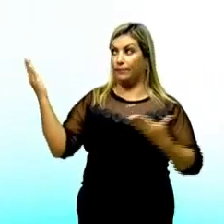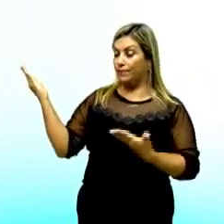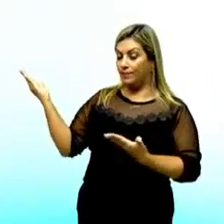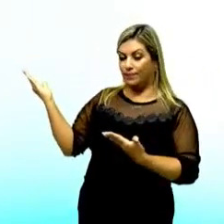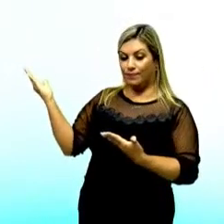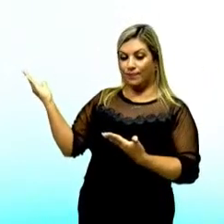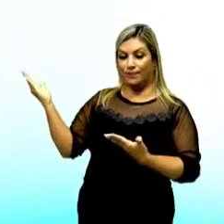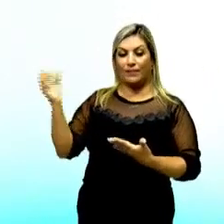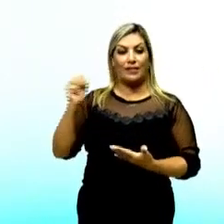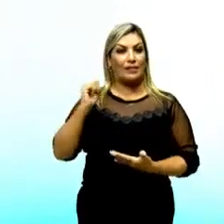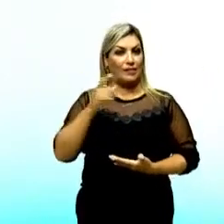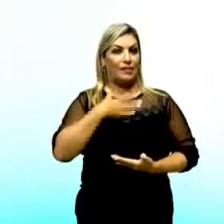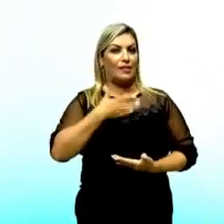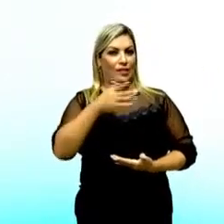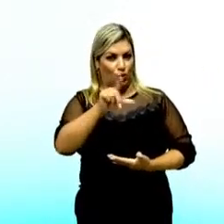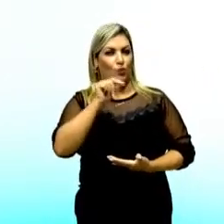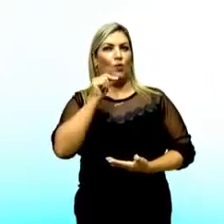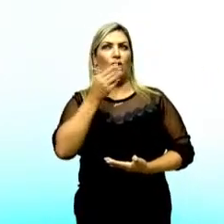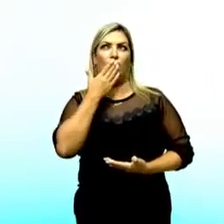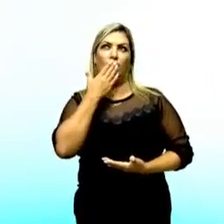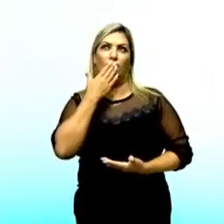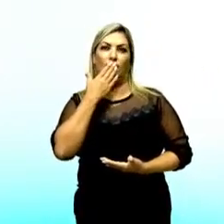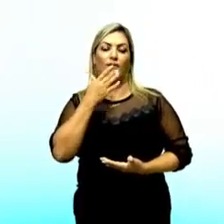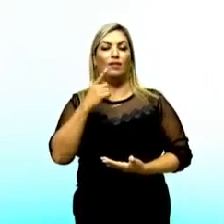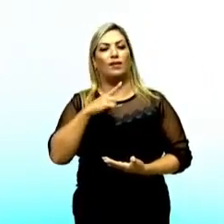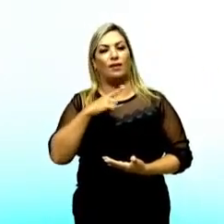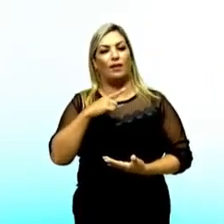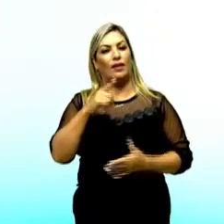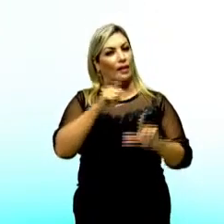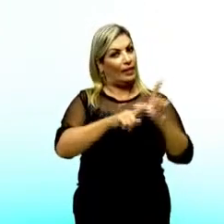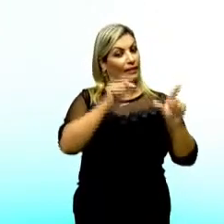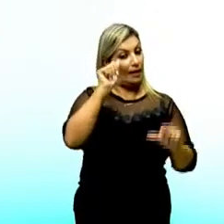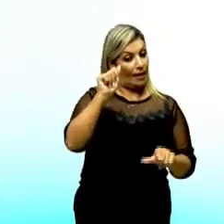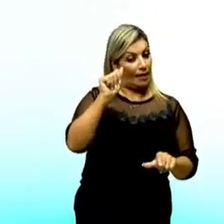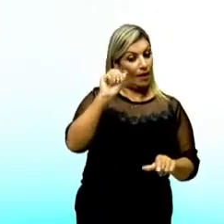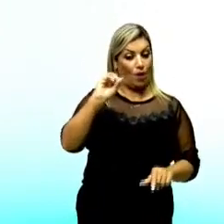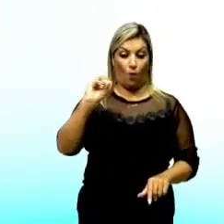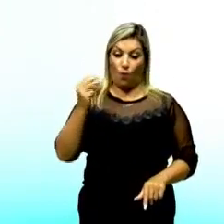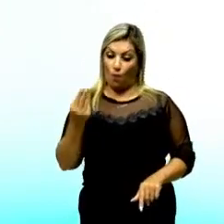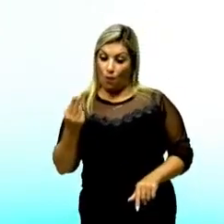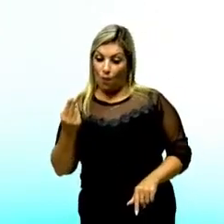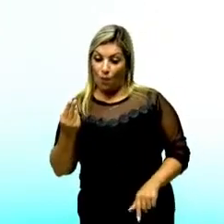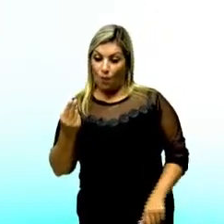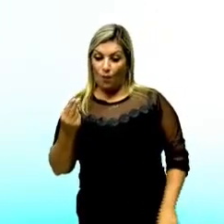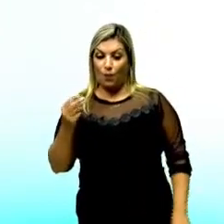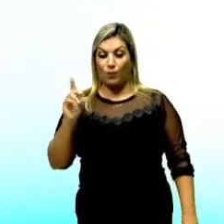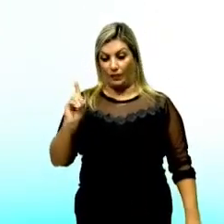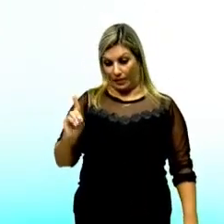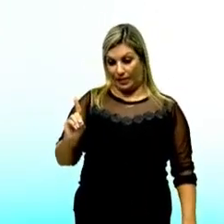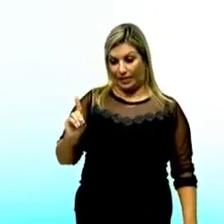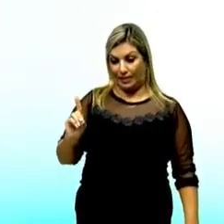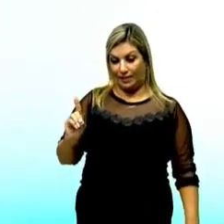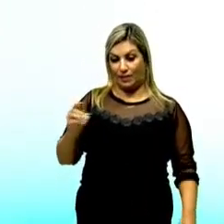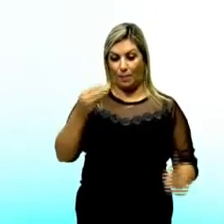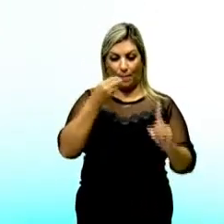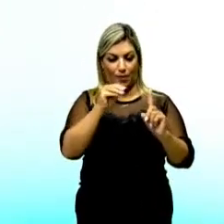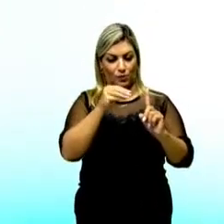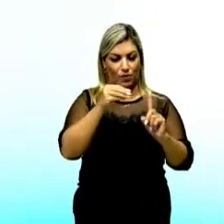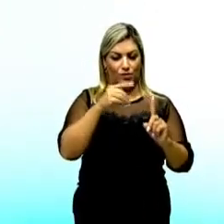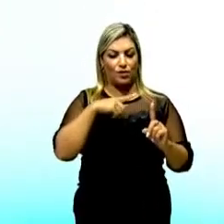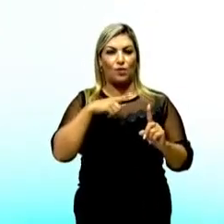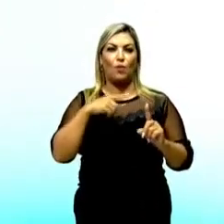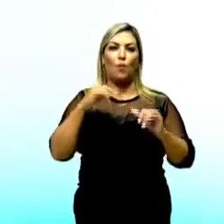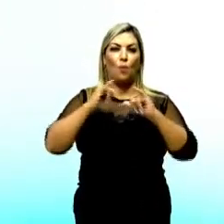tivesse optado pela questão, pela letra A ou a letra D, nós estaríamos falando de